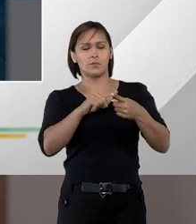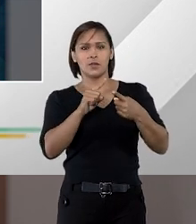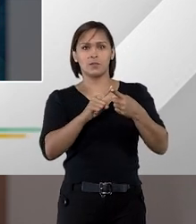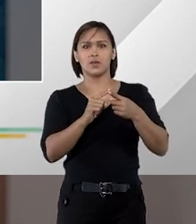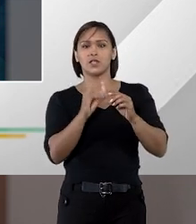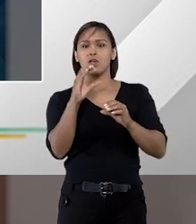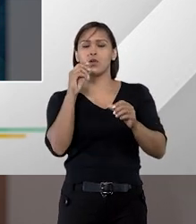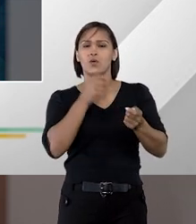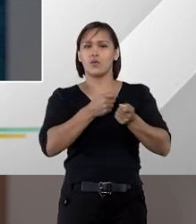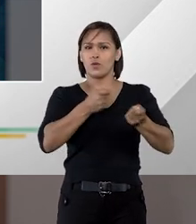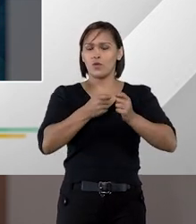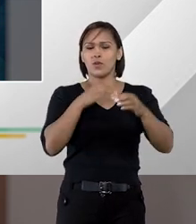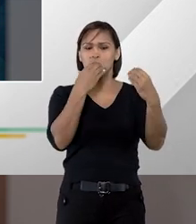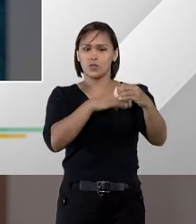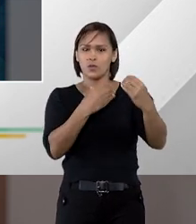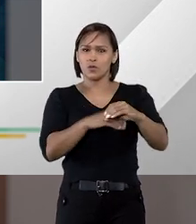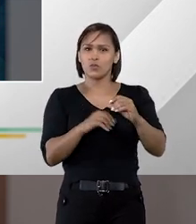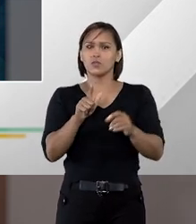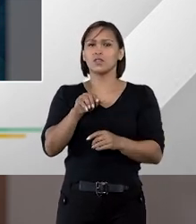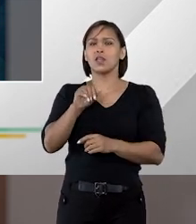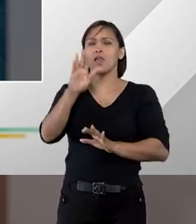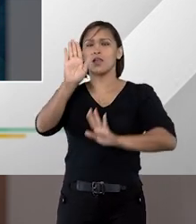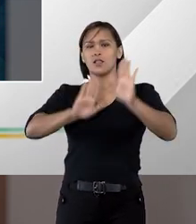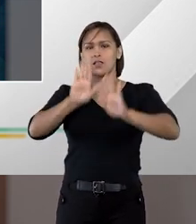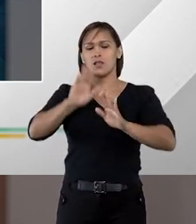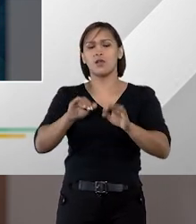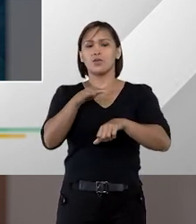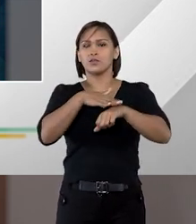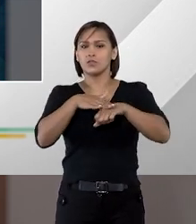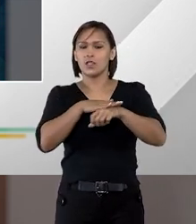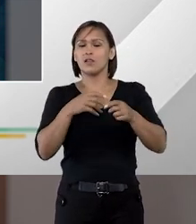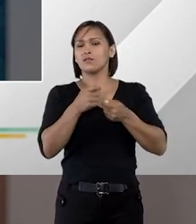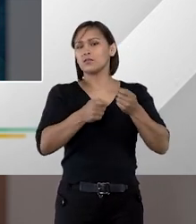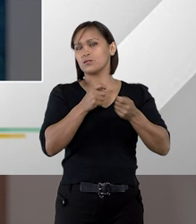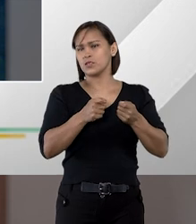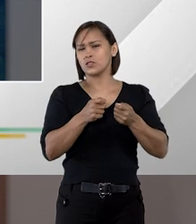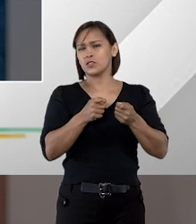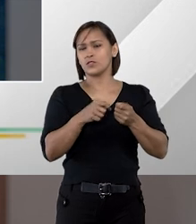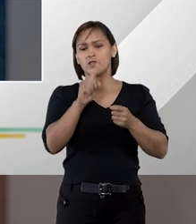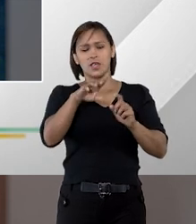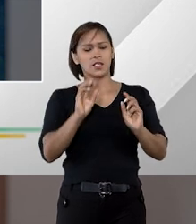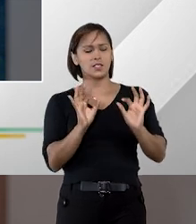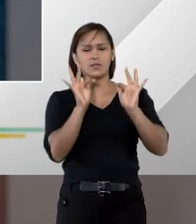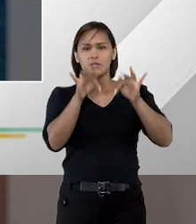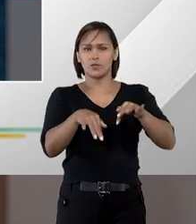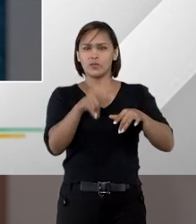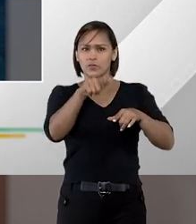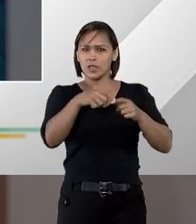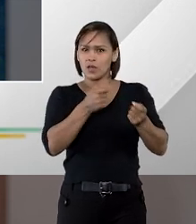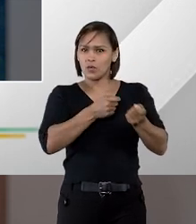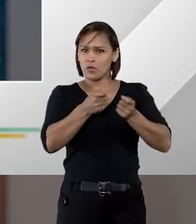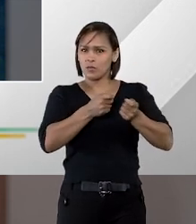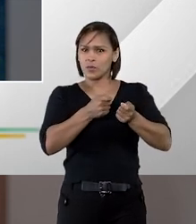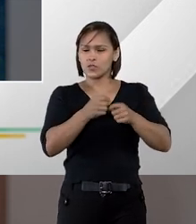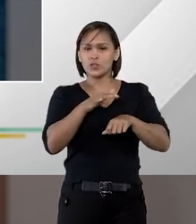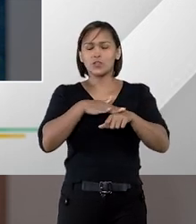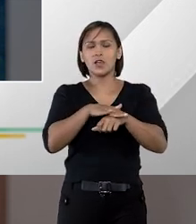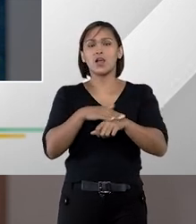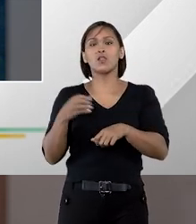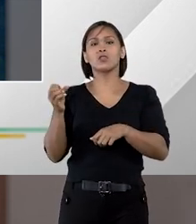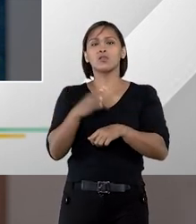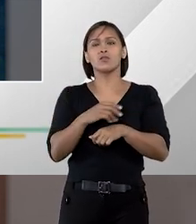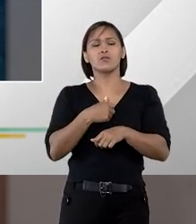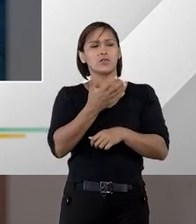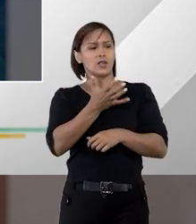São elas concorrência, concurso, leilão, pregão e diálogo competitivo. Esse último aí, o diálogo competitivo, é a